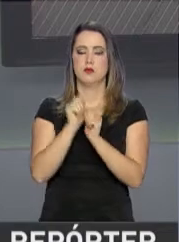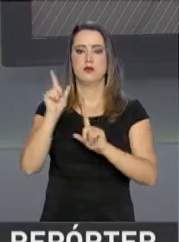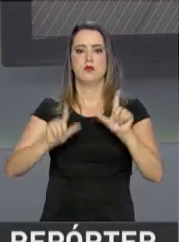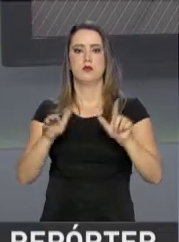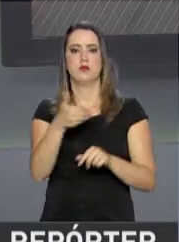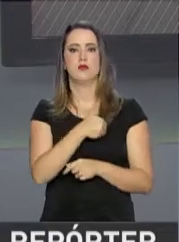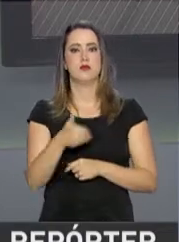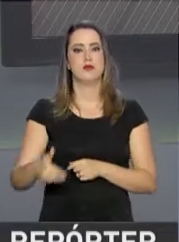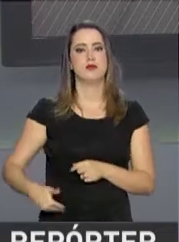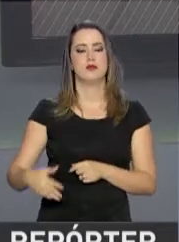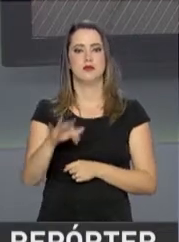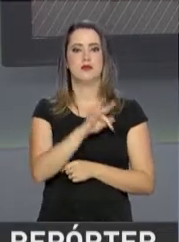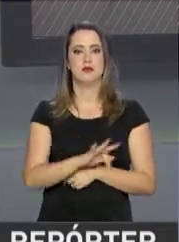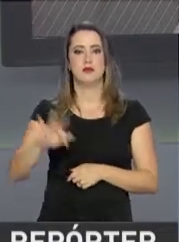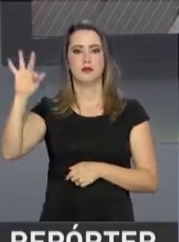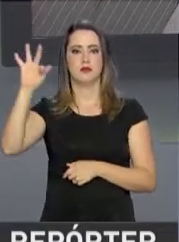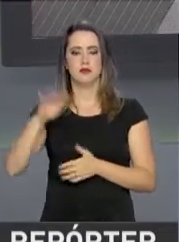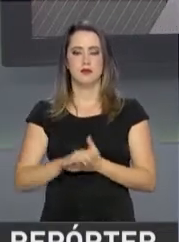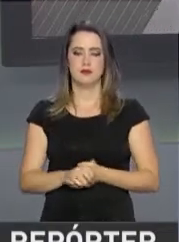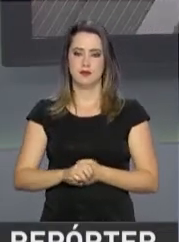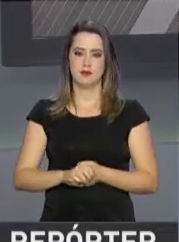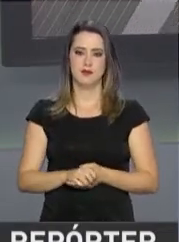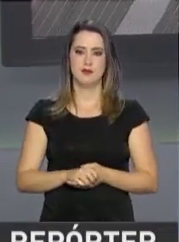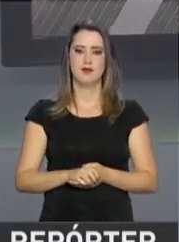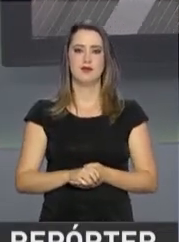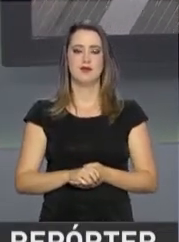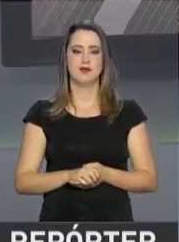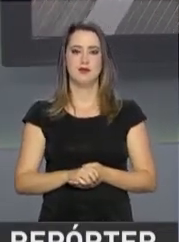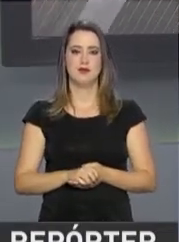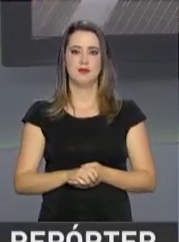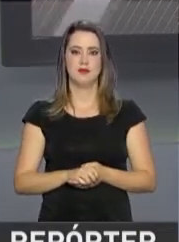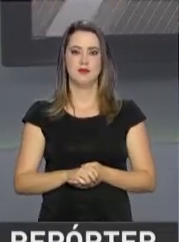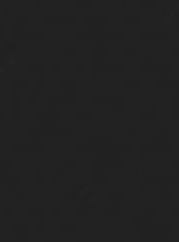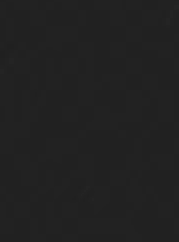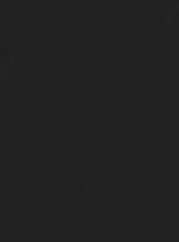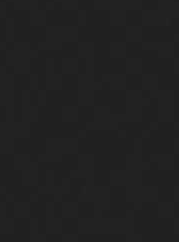e continue com a gente aqui na NBR, a TV do Governo Federal.